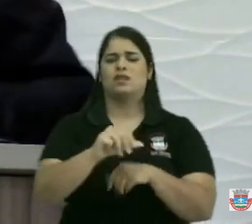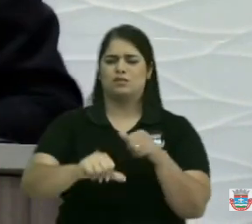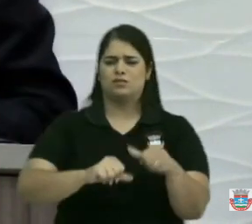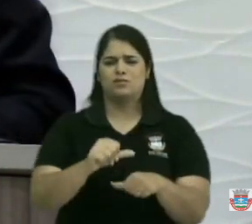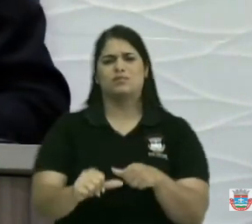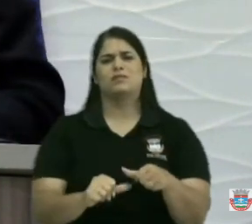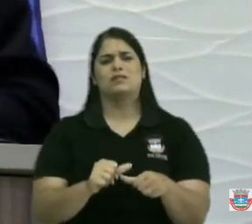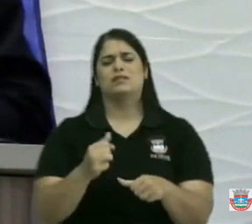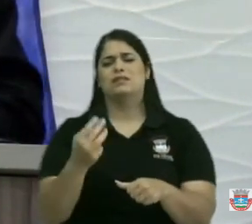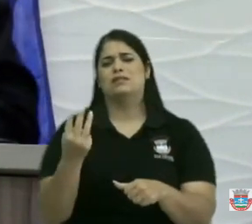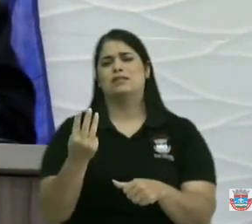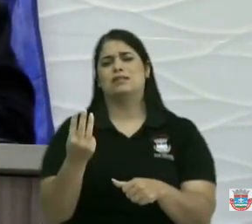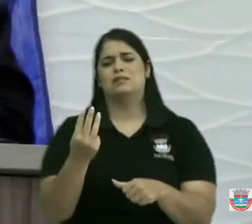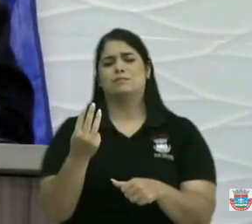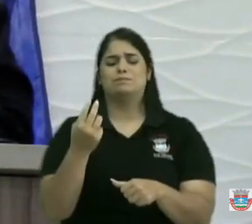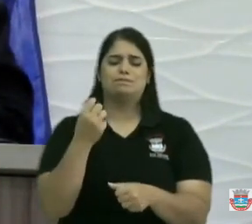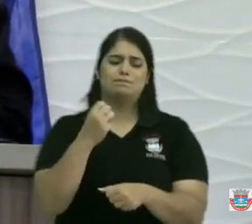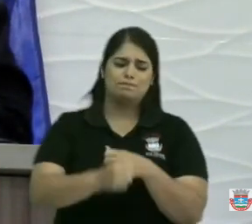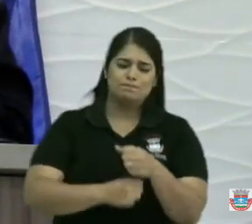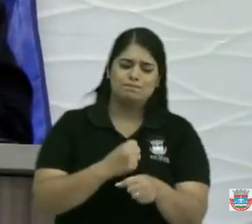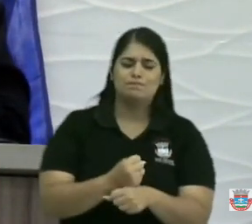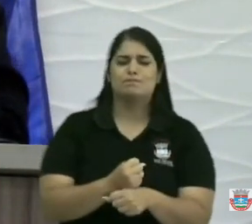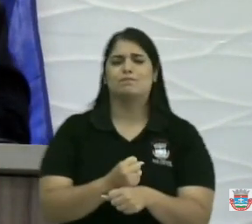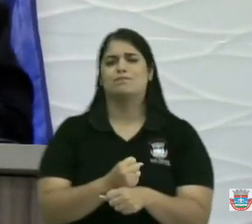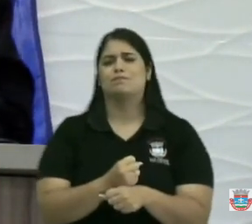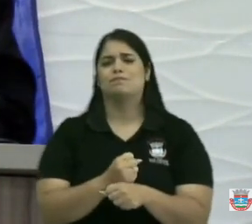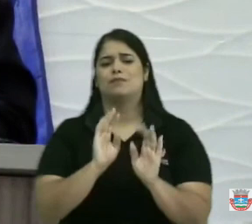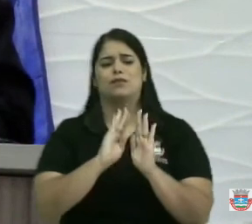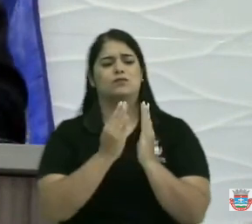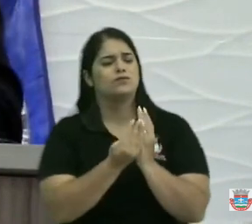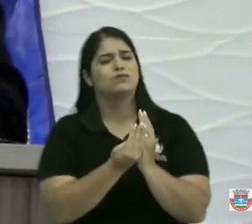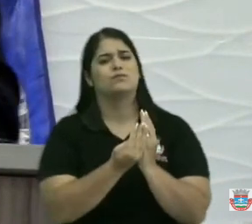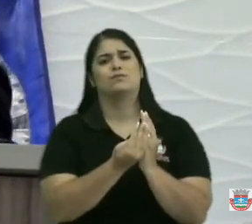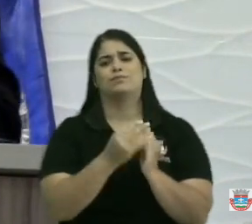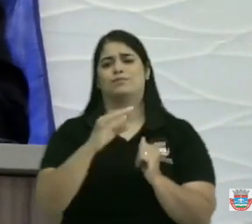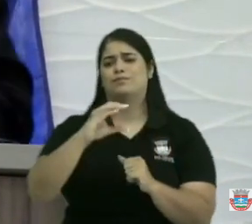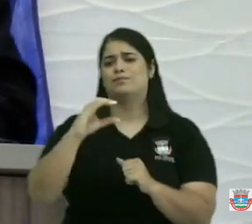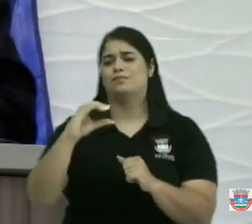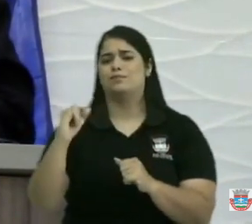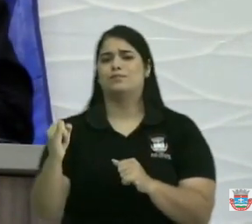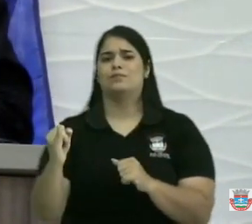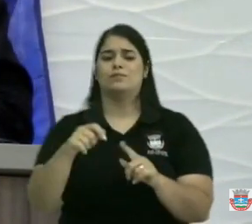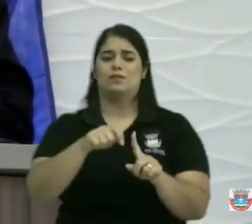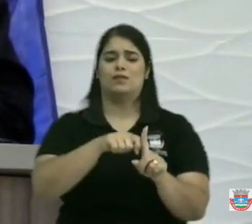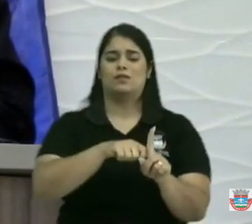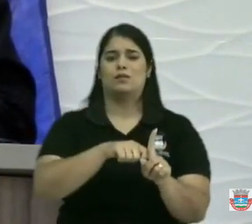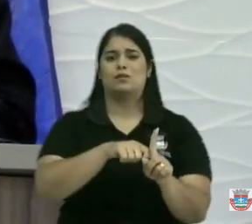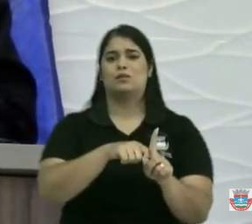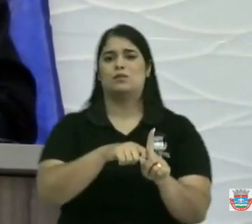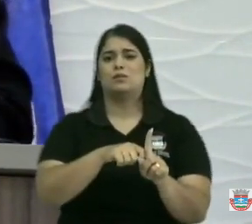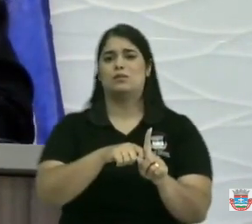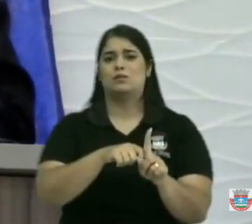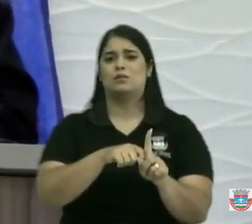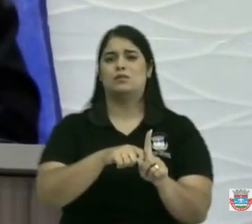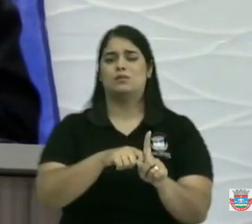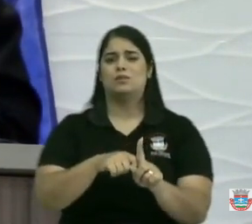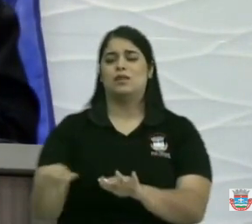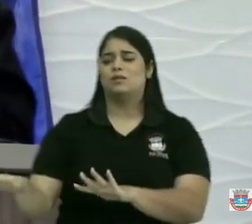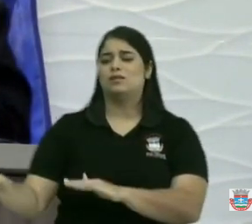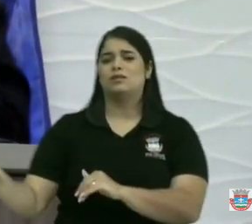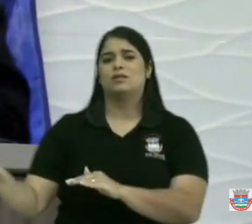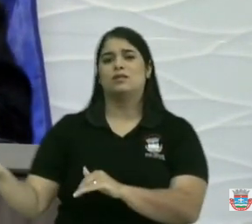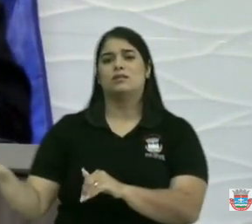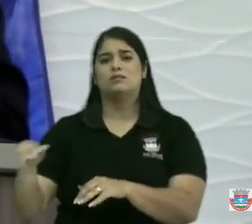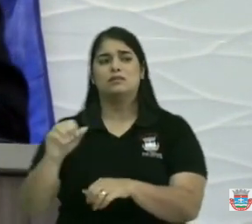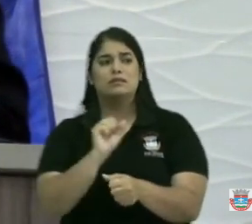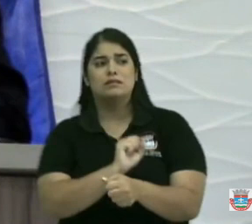anos já fechado do CCI hoje mês 10 vai terminar o ano ele não vai reabrir 3 anos vai esperar para